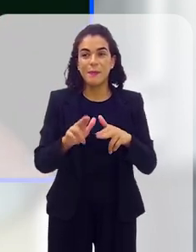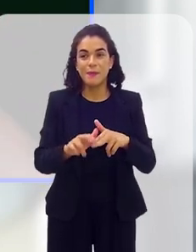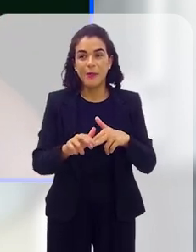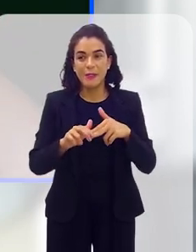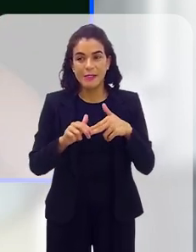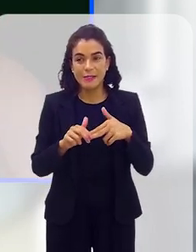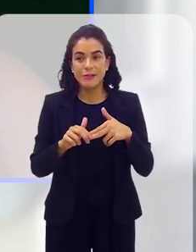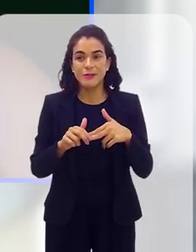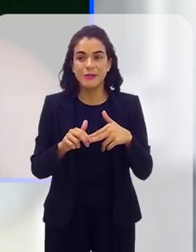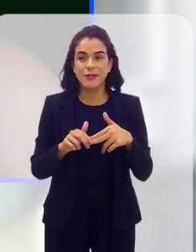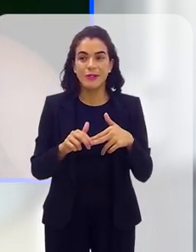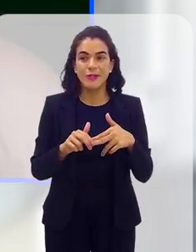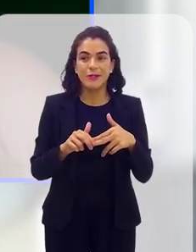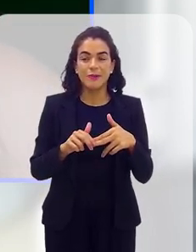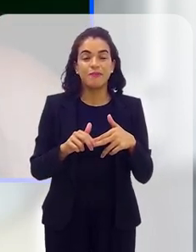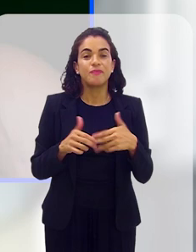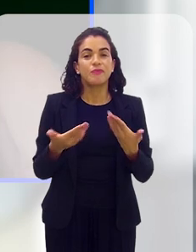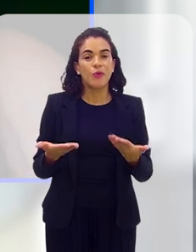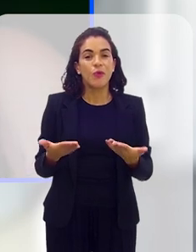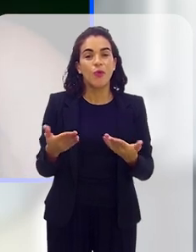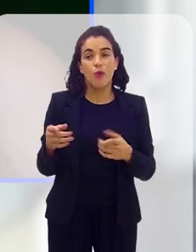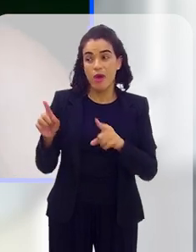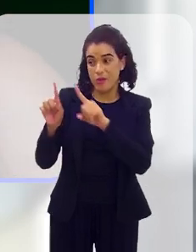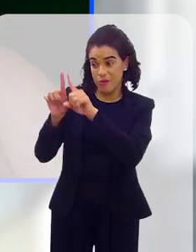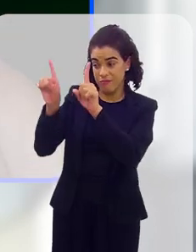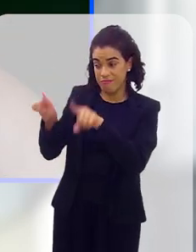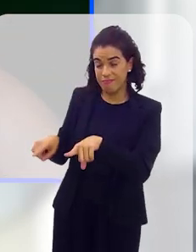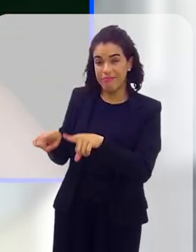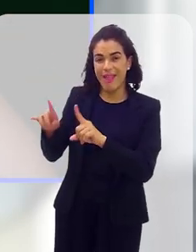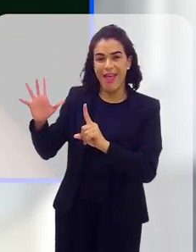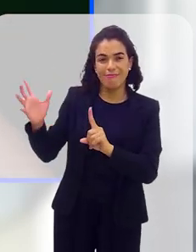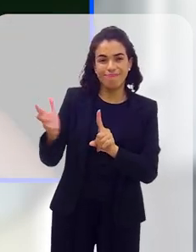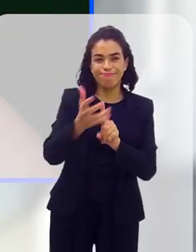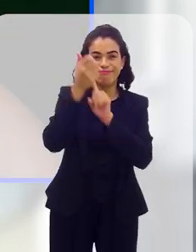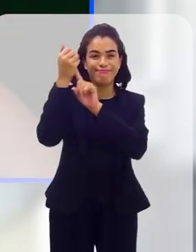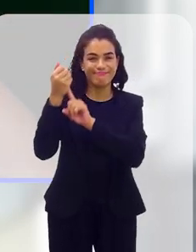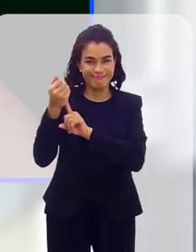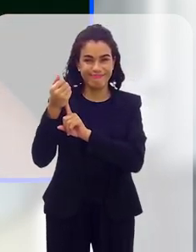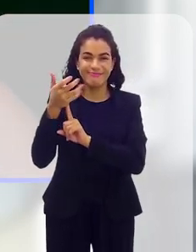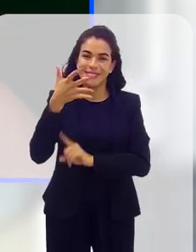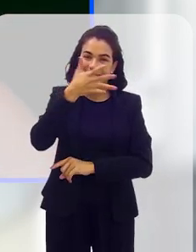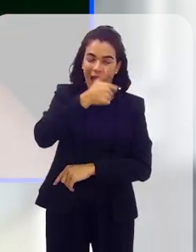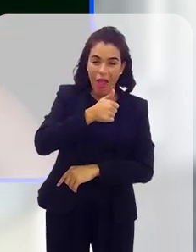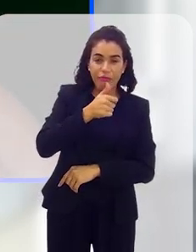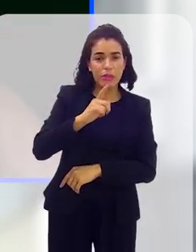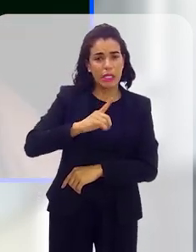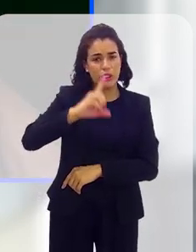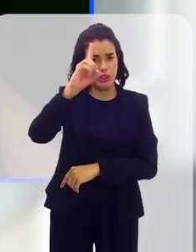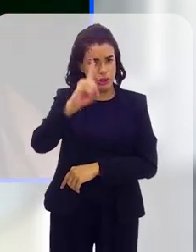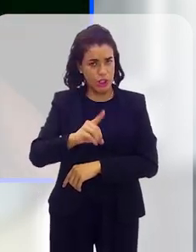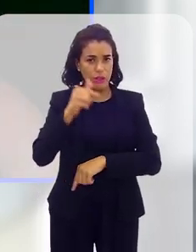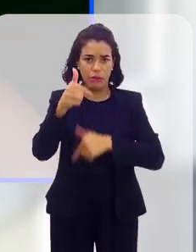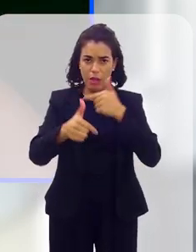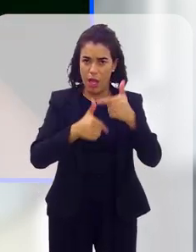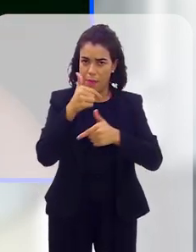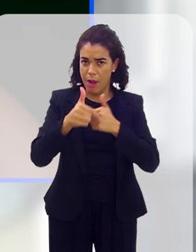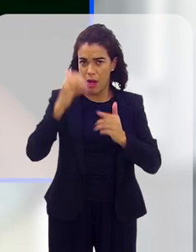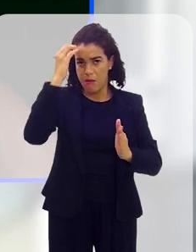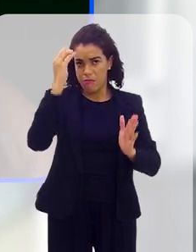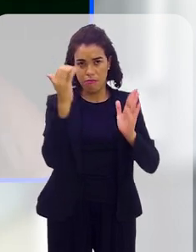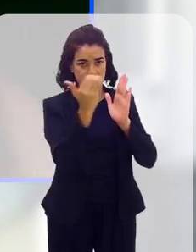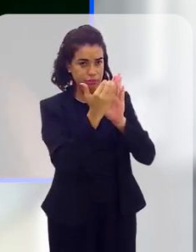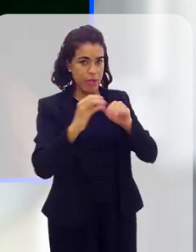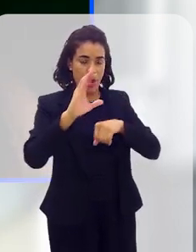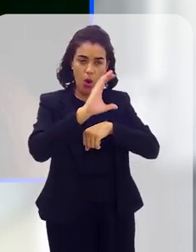então, é, quando esse trabalhador é resgatado, ele tem direitos trabalhistas